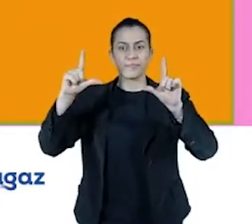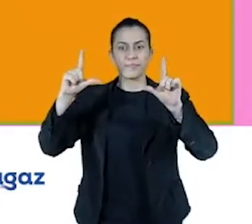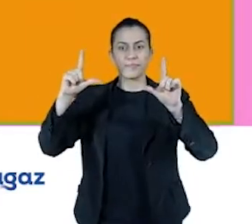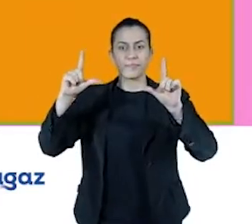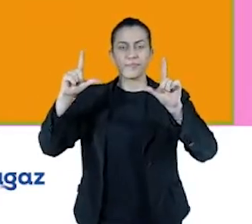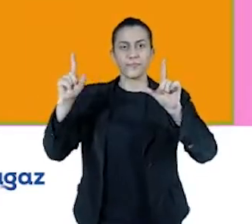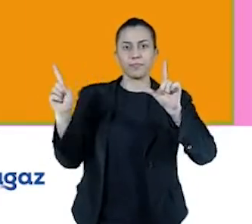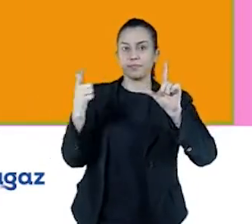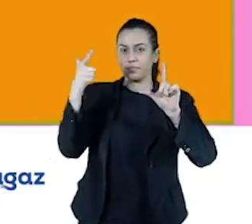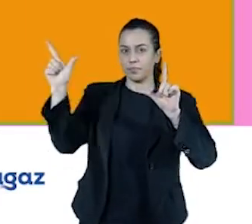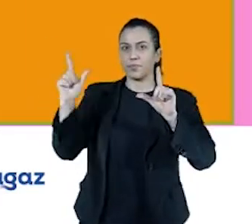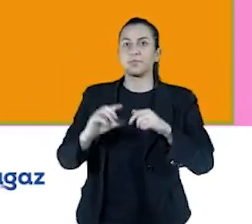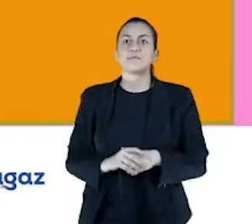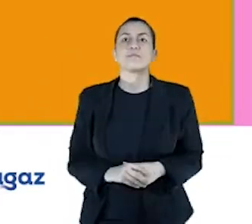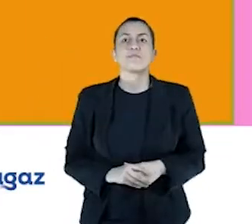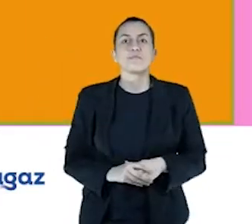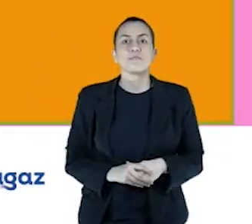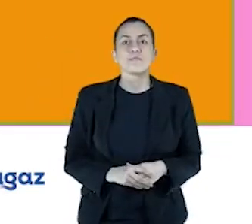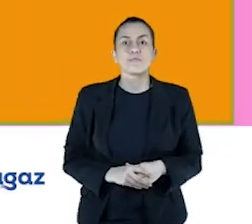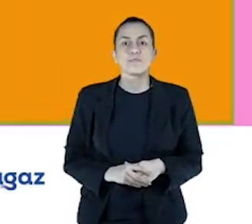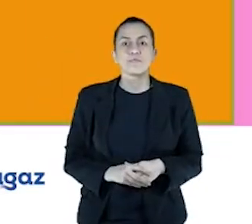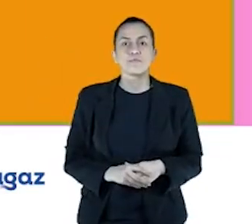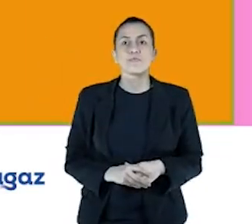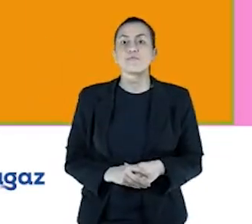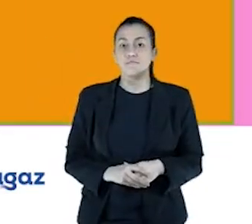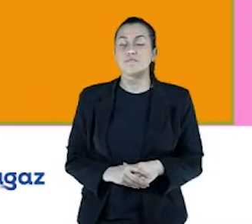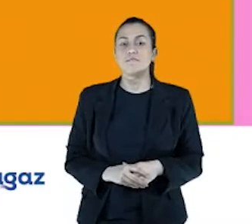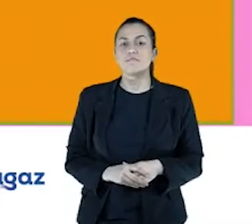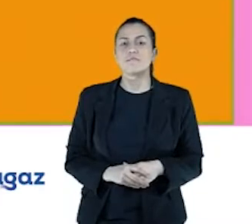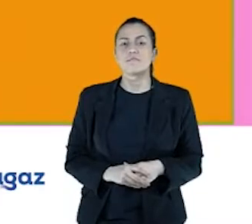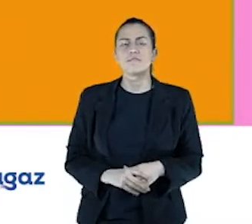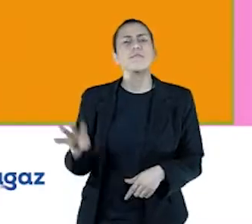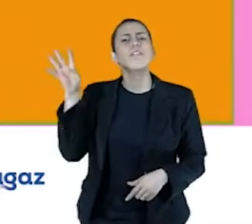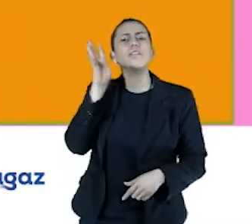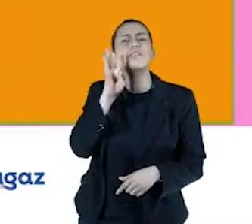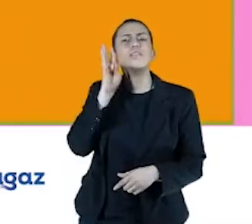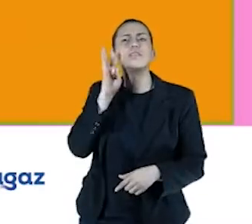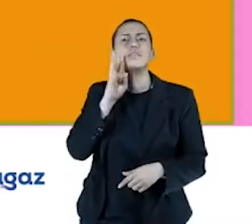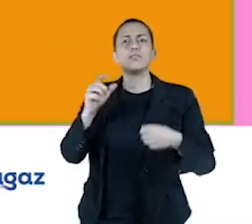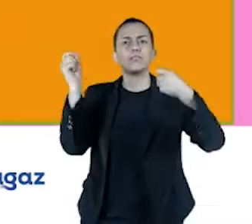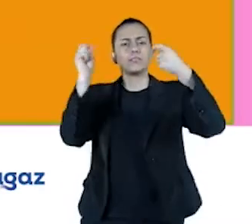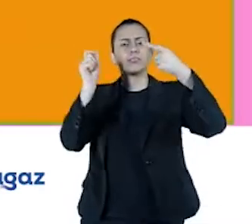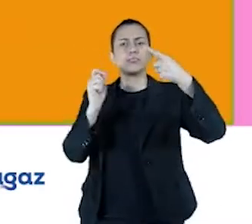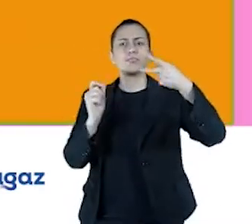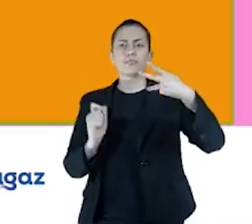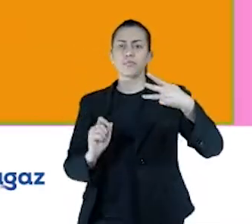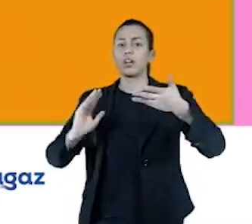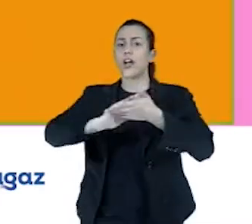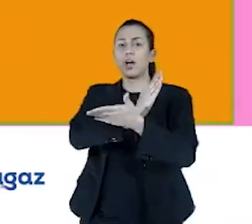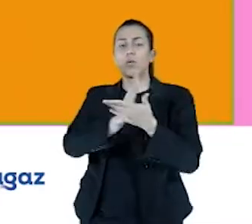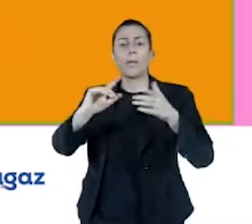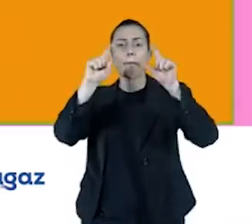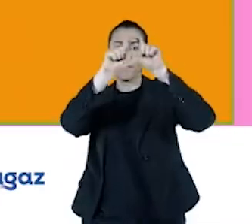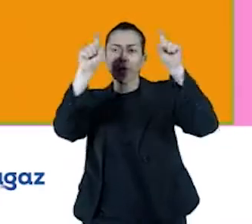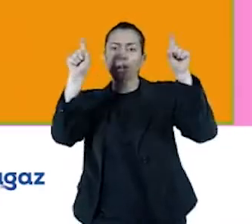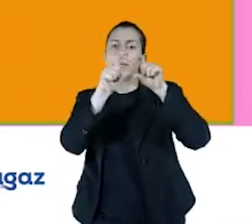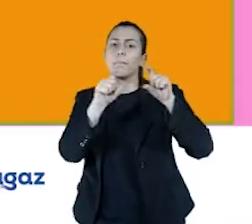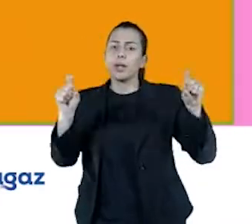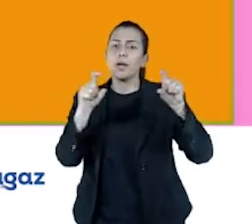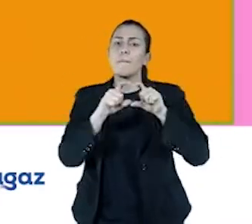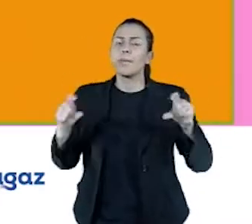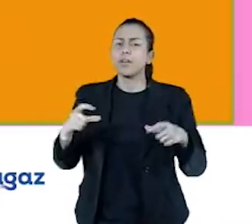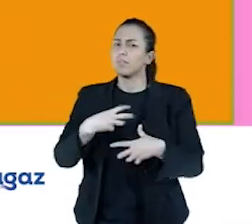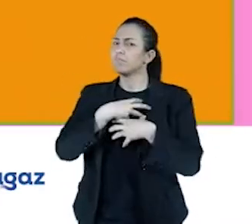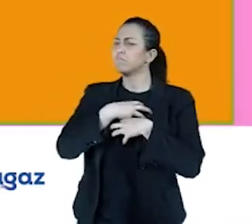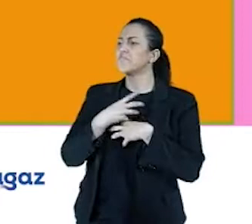Para o próximo, por favor. E eu acho que o que é legal aqui, eu destaquei para vocês algumas frases que eu acho que,